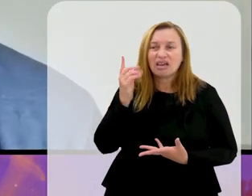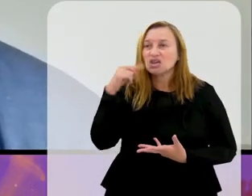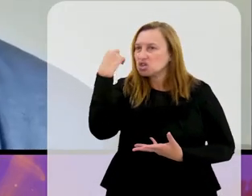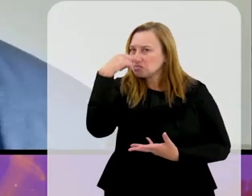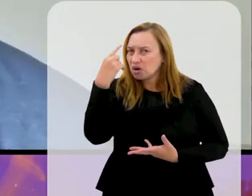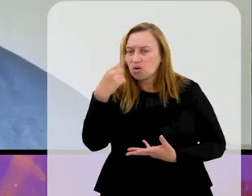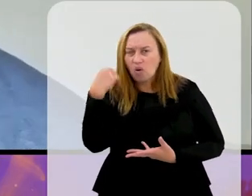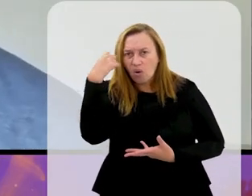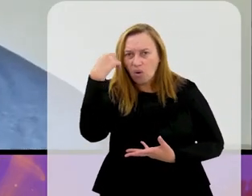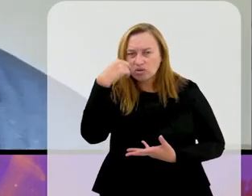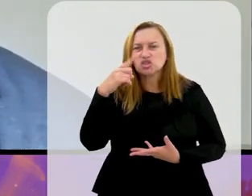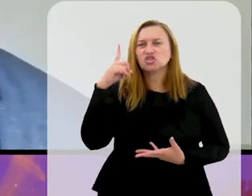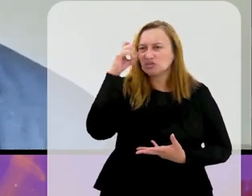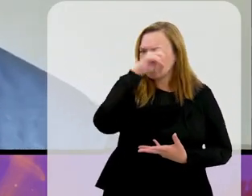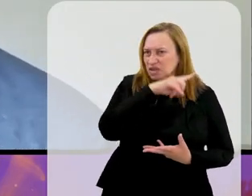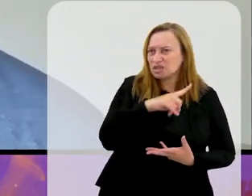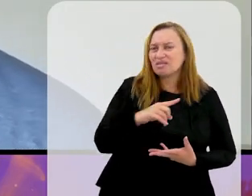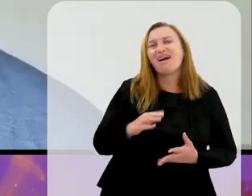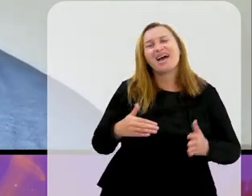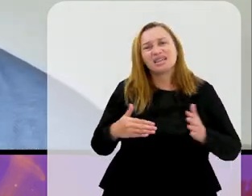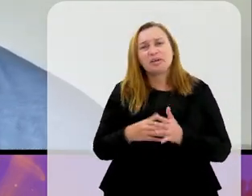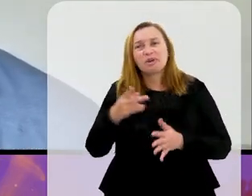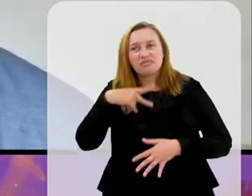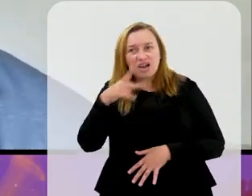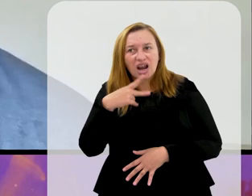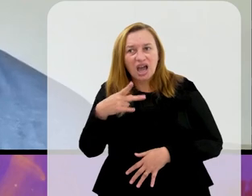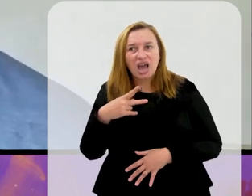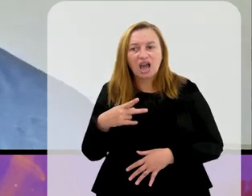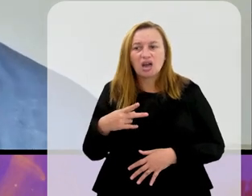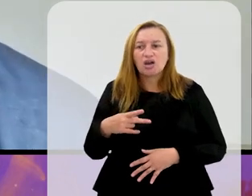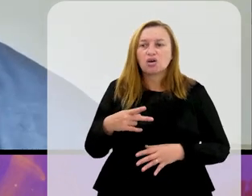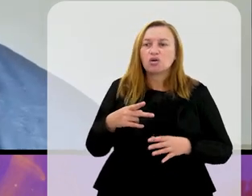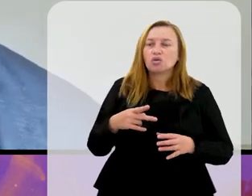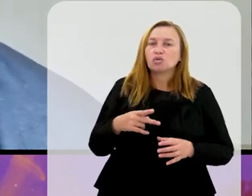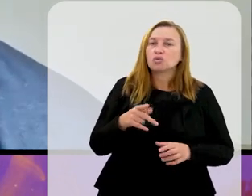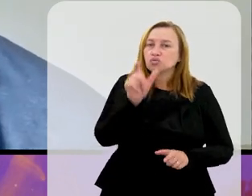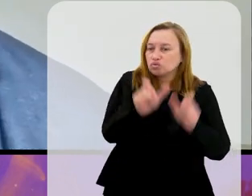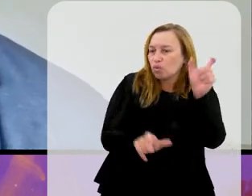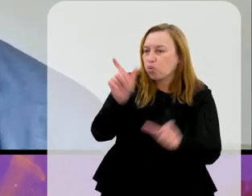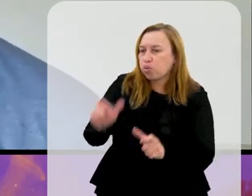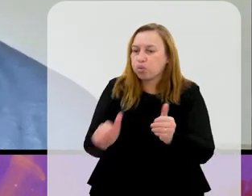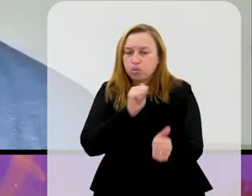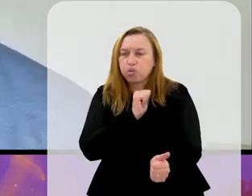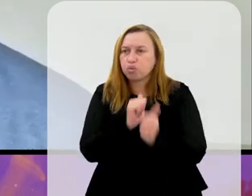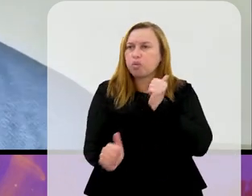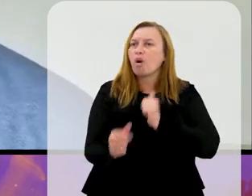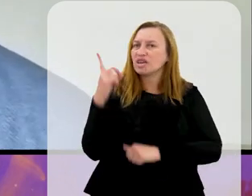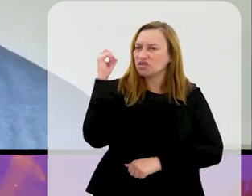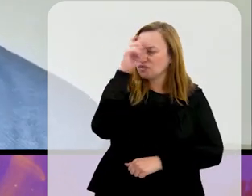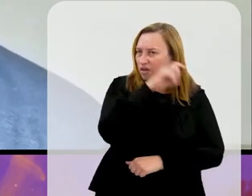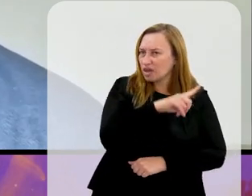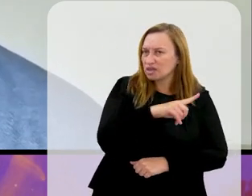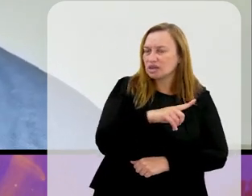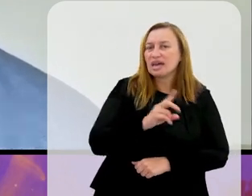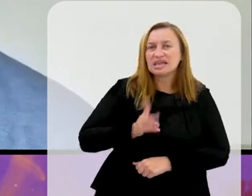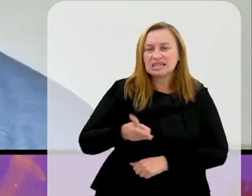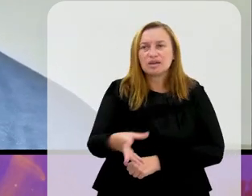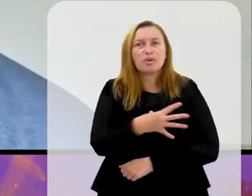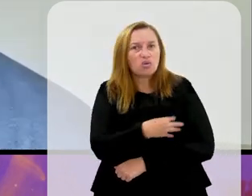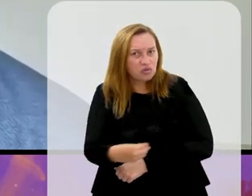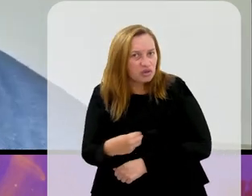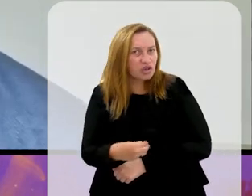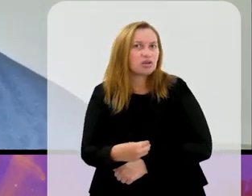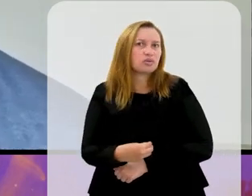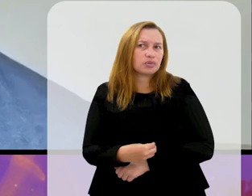Então, até pra se comunicar com o time, ele deve ter dificuldade. E o Emiliano é quem fala. Imagino que nas pré-eleções, quem deva estar